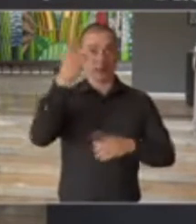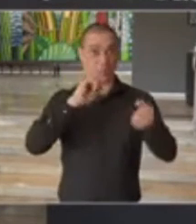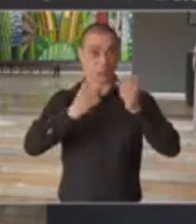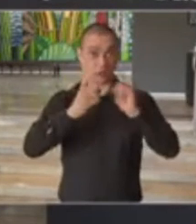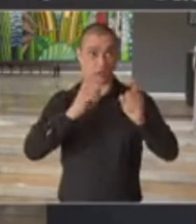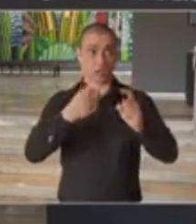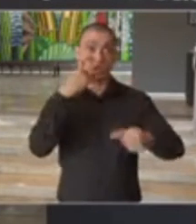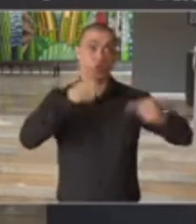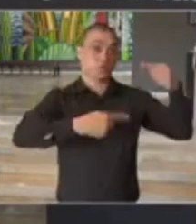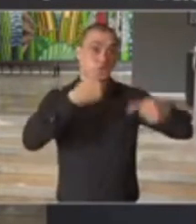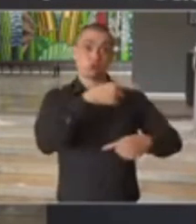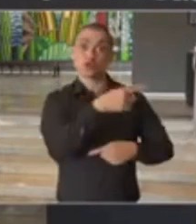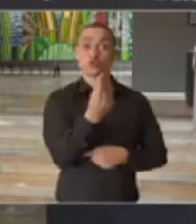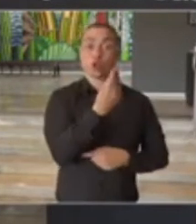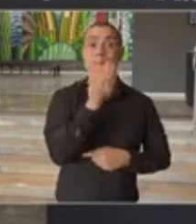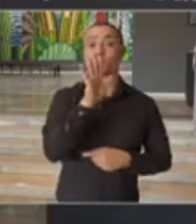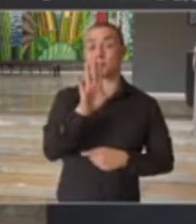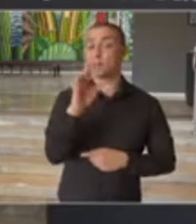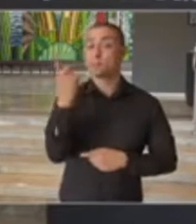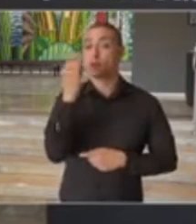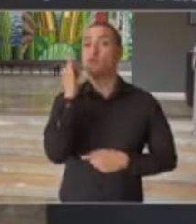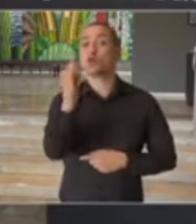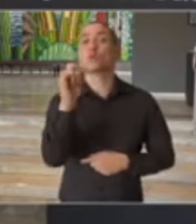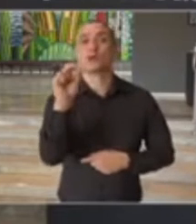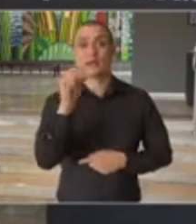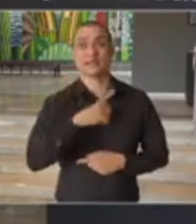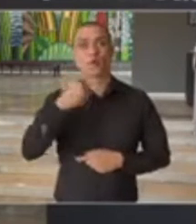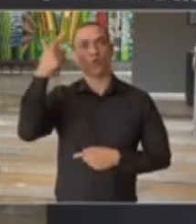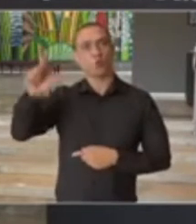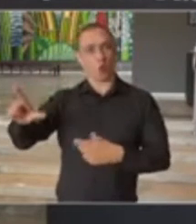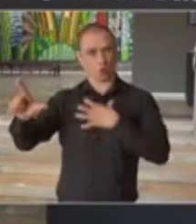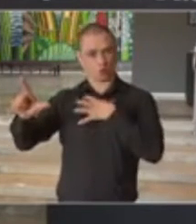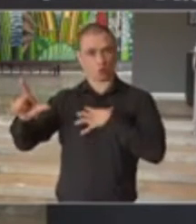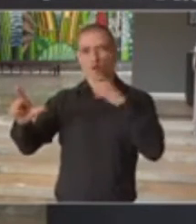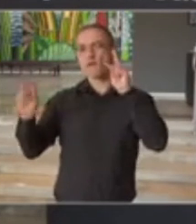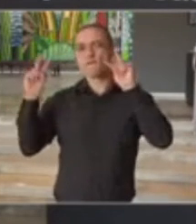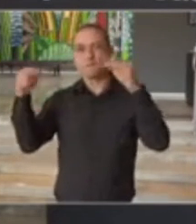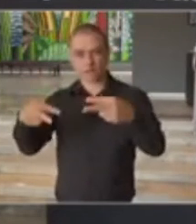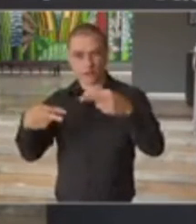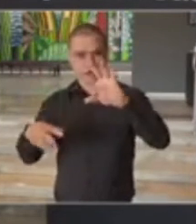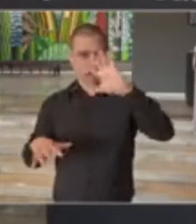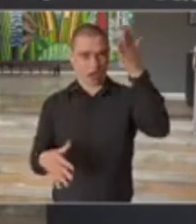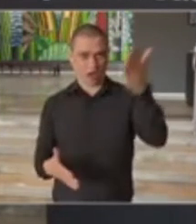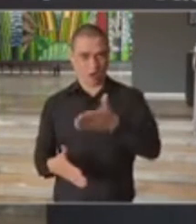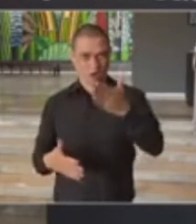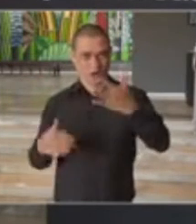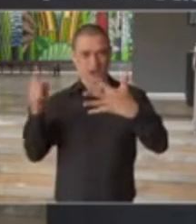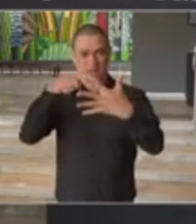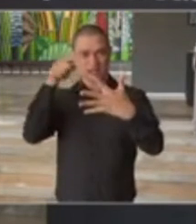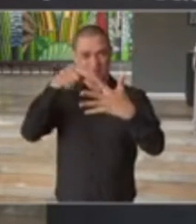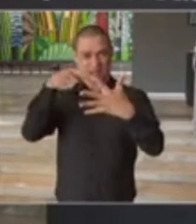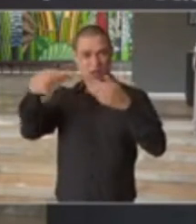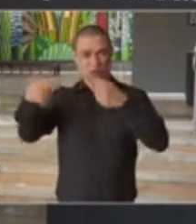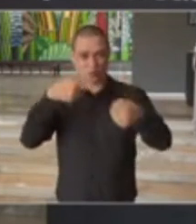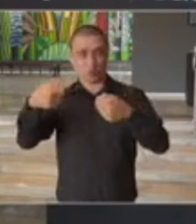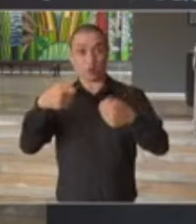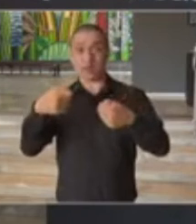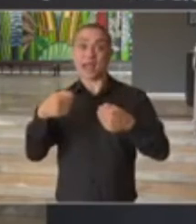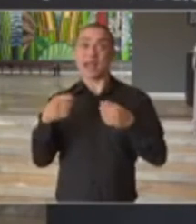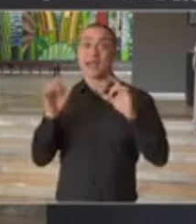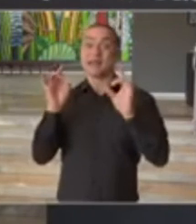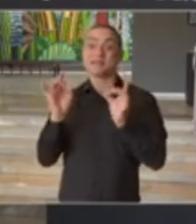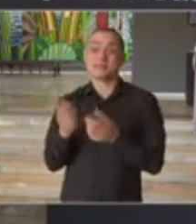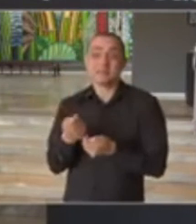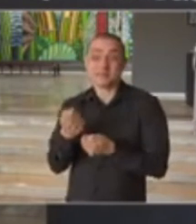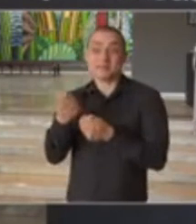e será discutido, mas eu gostaria de lembrar que existe uma outra forma da gente olhar para o que está acontecendo na fase de controle, é que é uma exceção